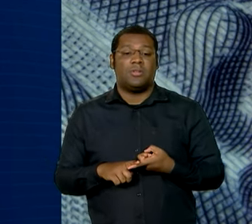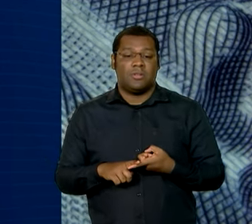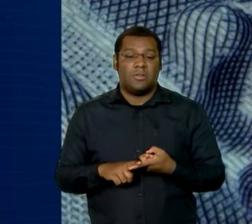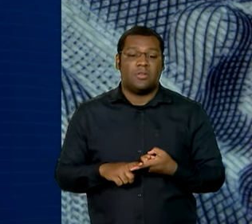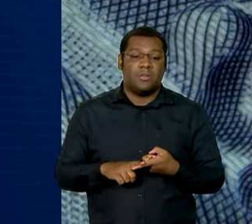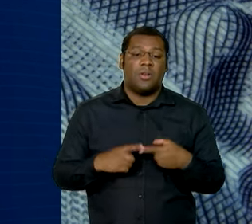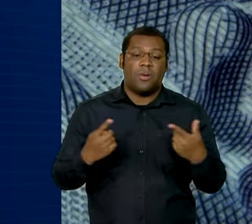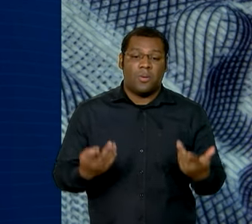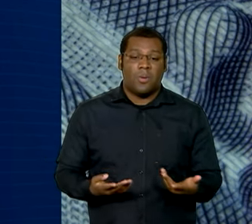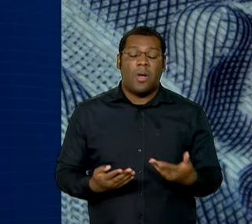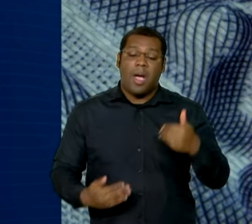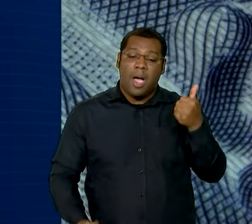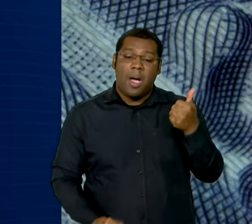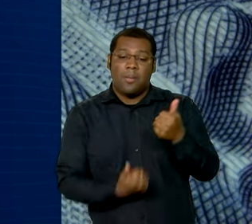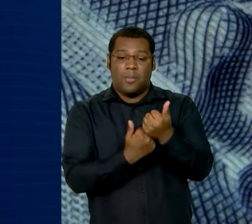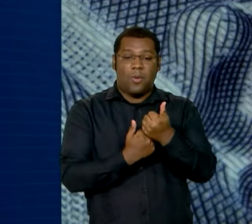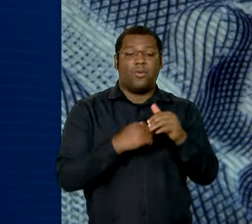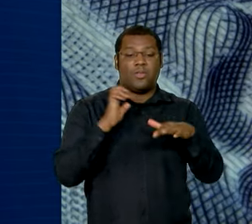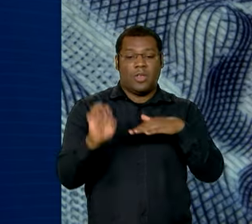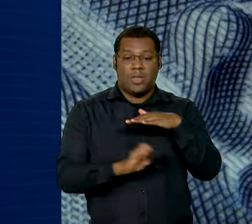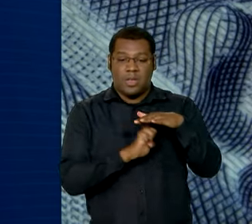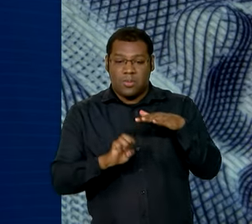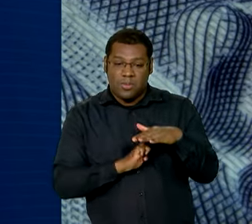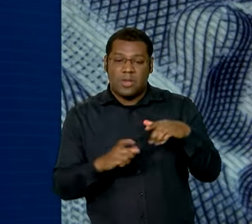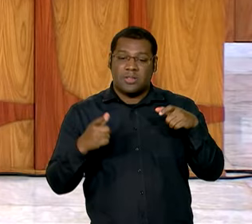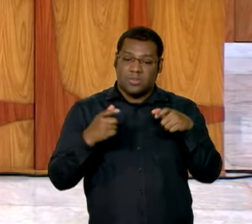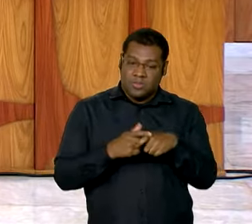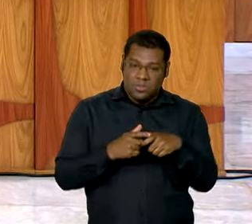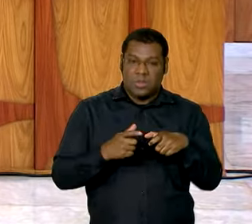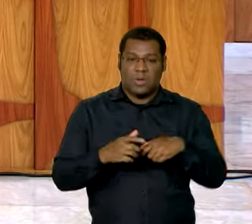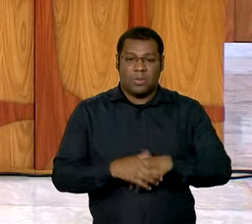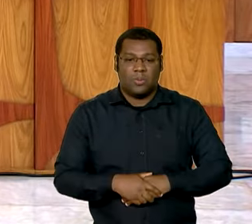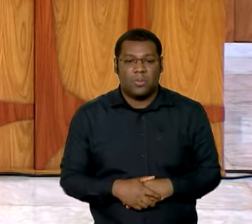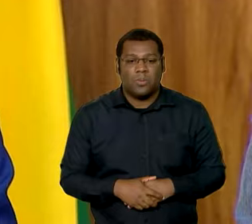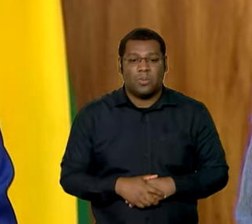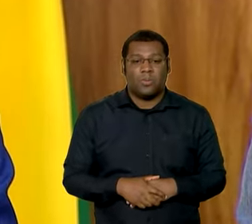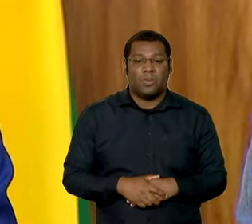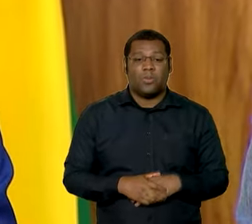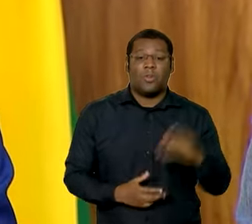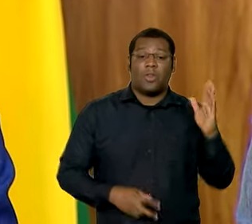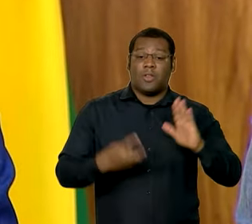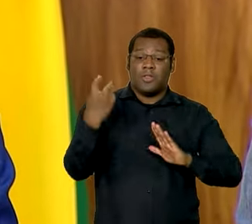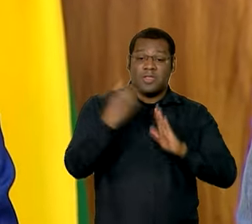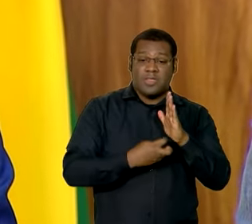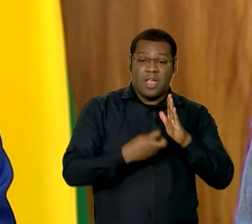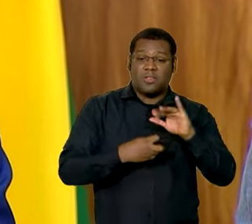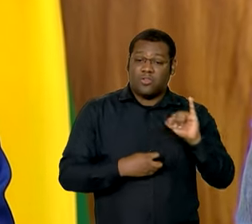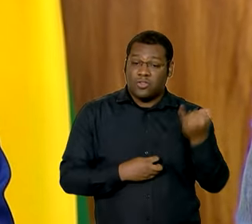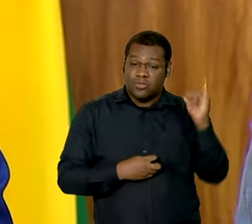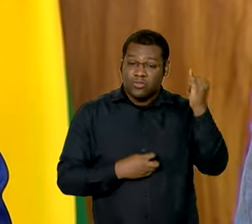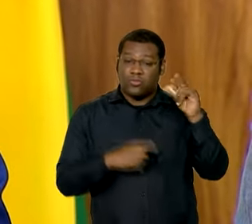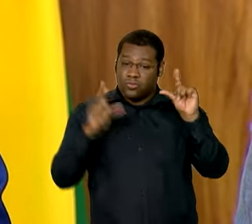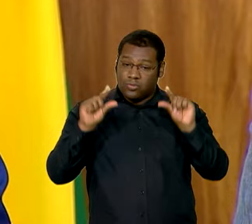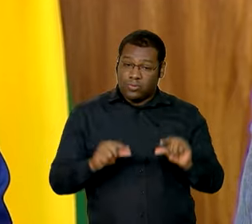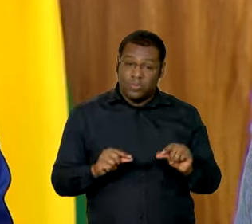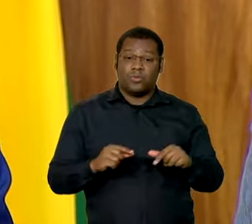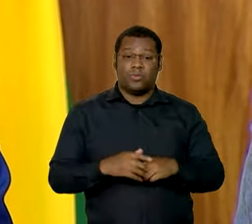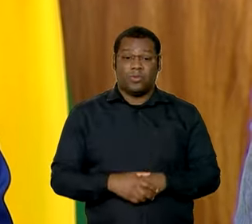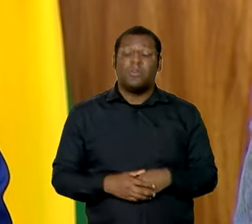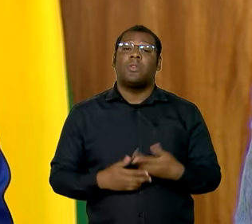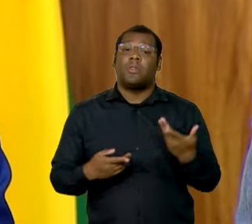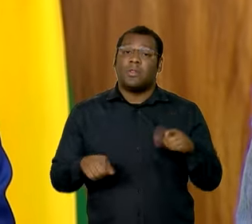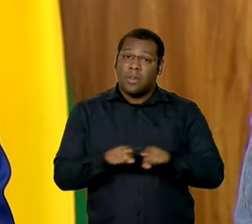Microempresas e Empresas de Pequeno Porte. Nós estamos reduzindo a taxa de juros, mas nós estamos permitindo a